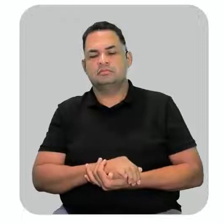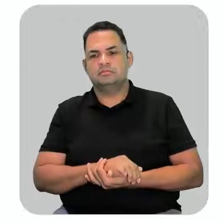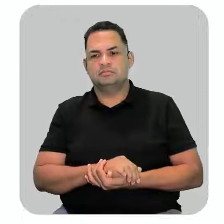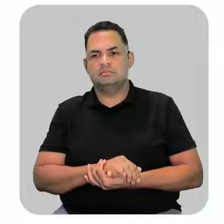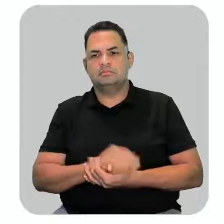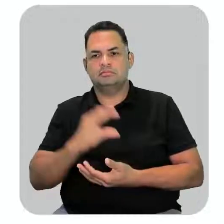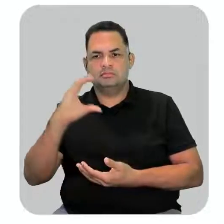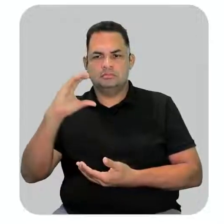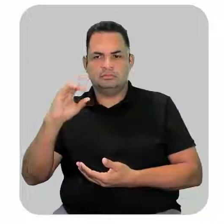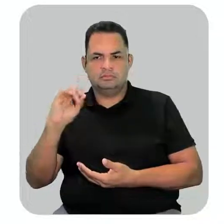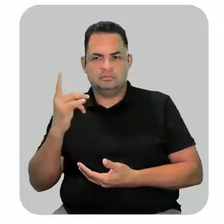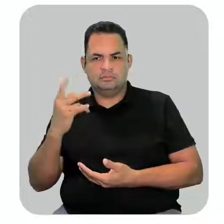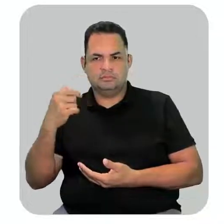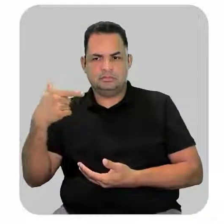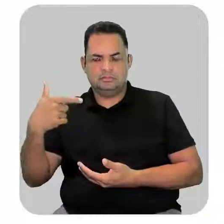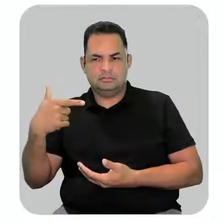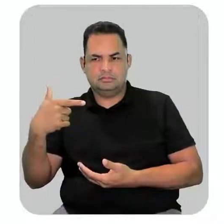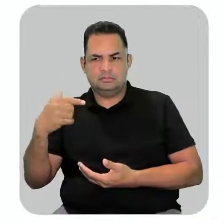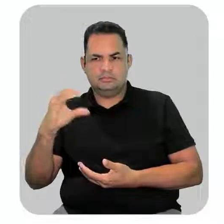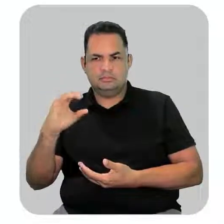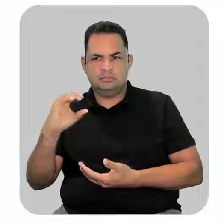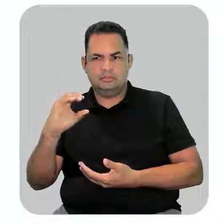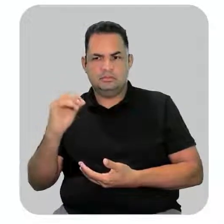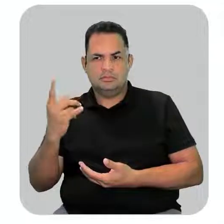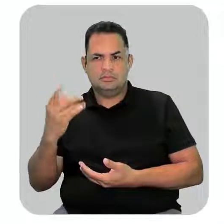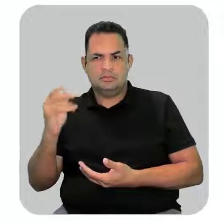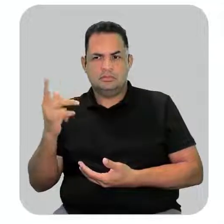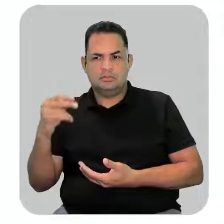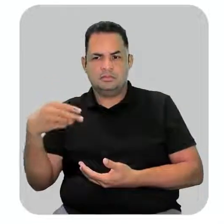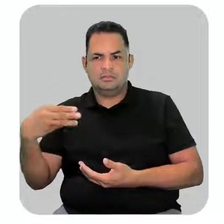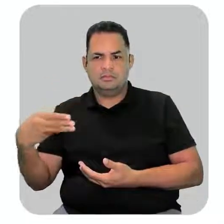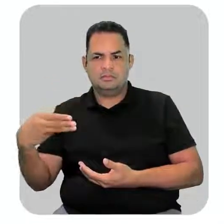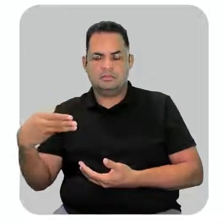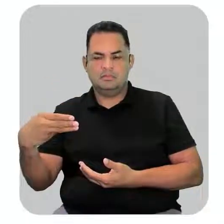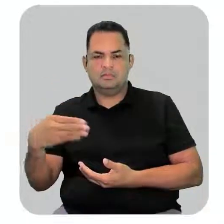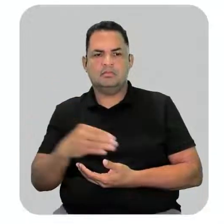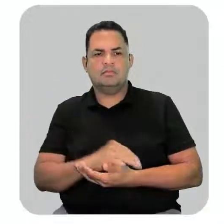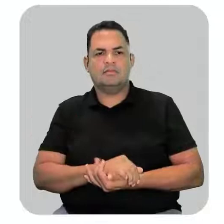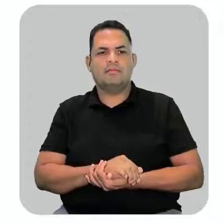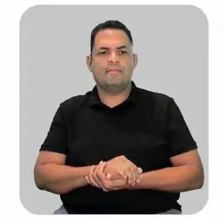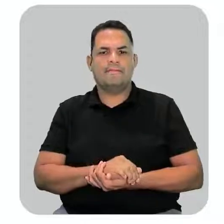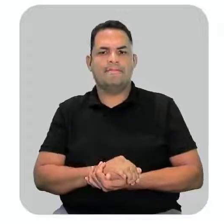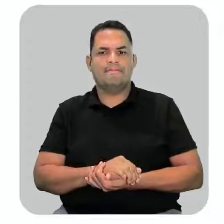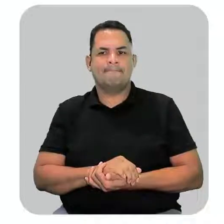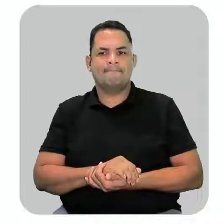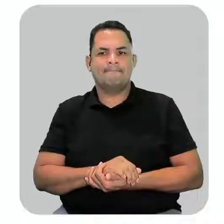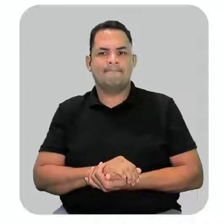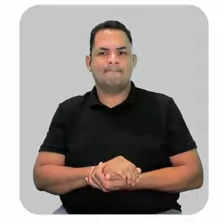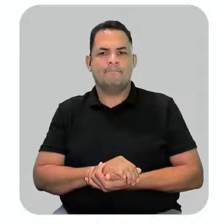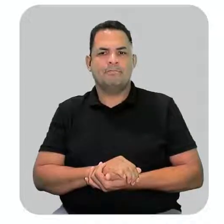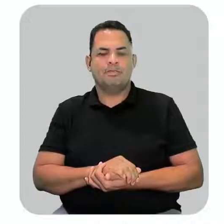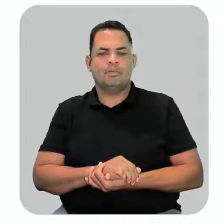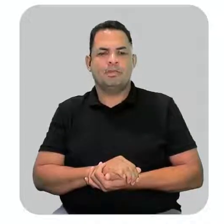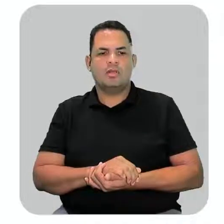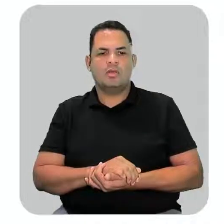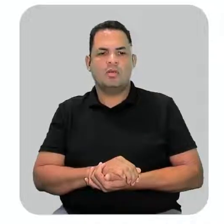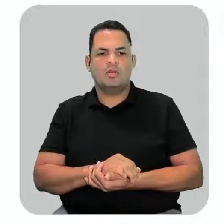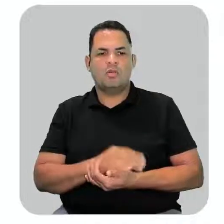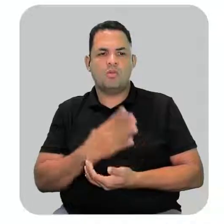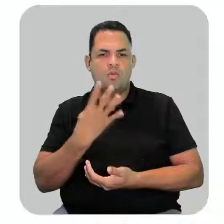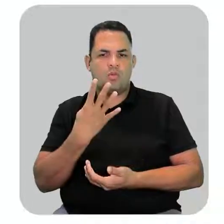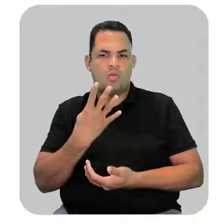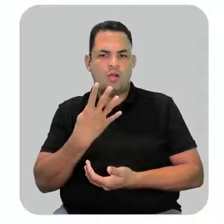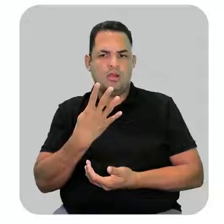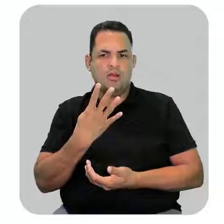CH2, CH3. H3 são 4 carbonos, ó,